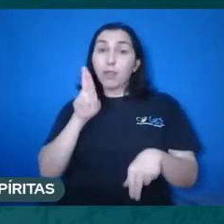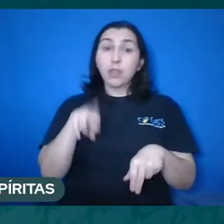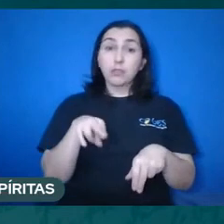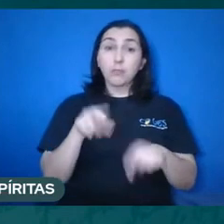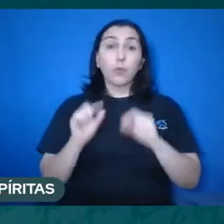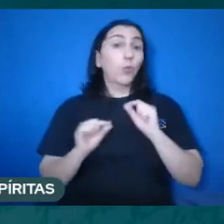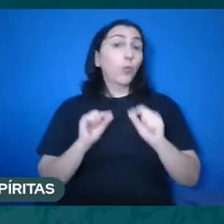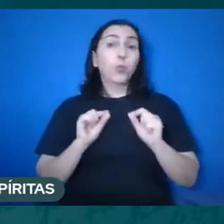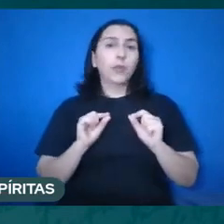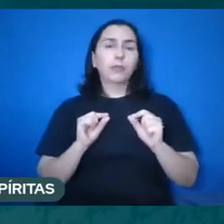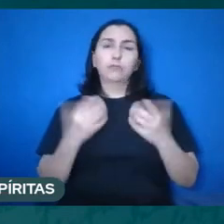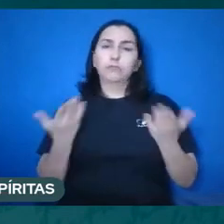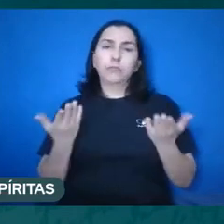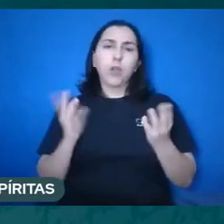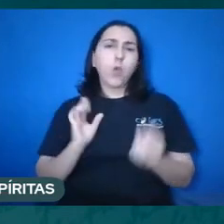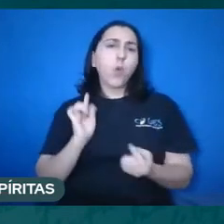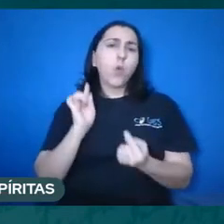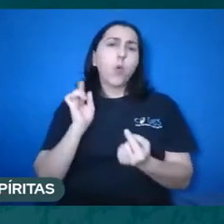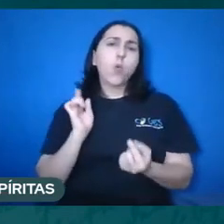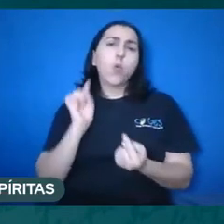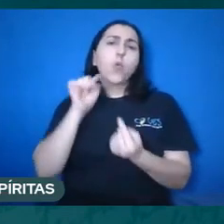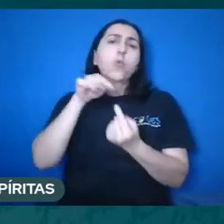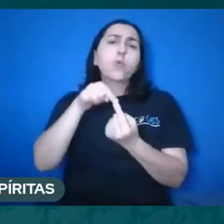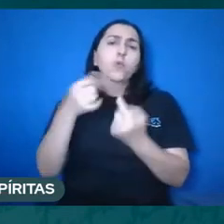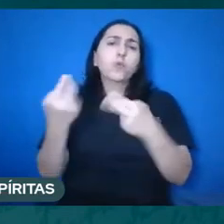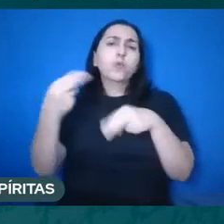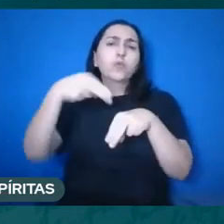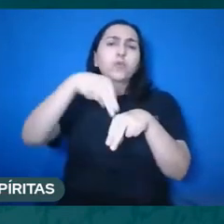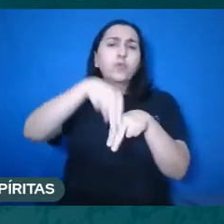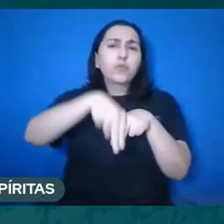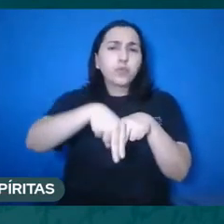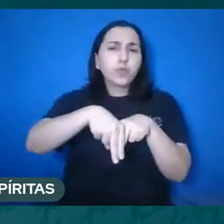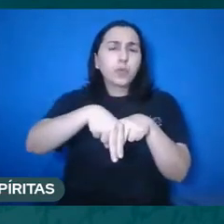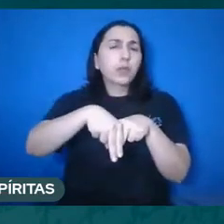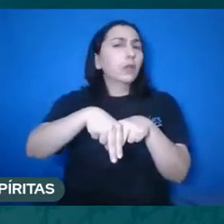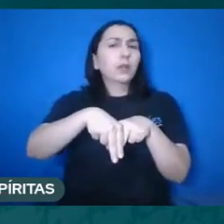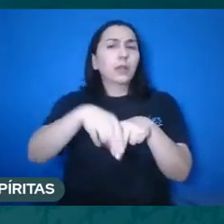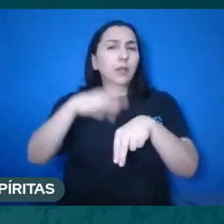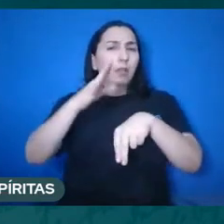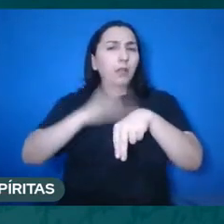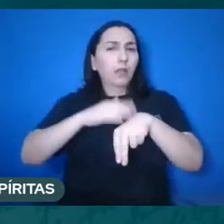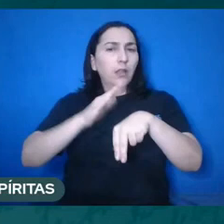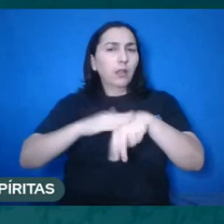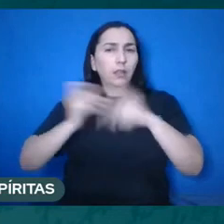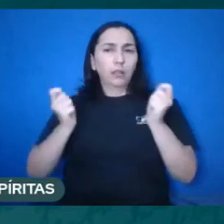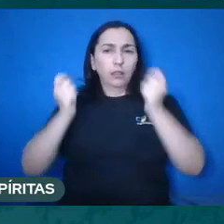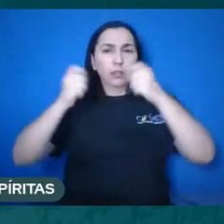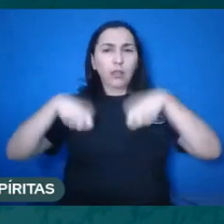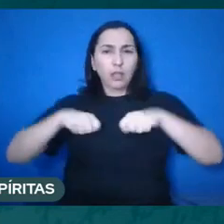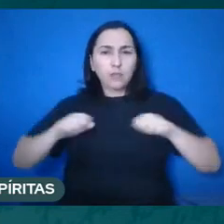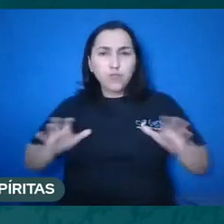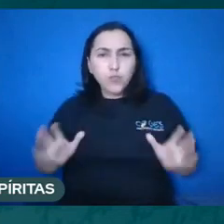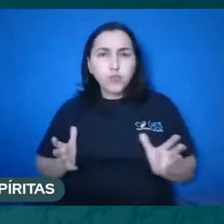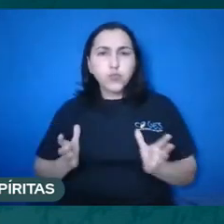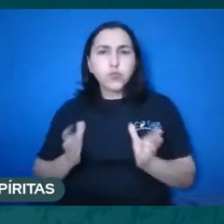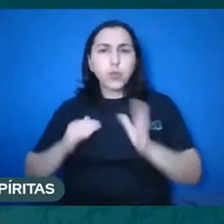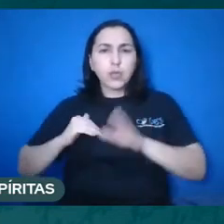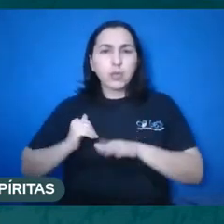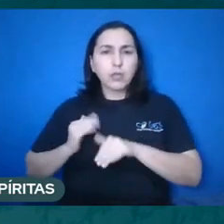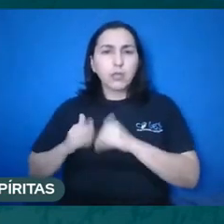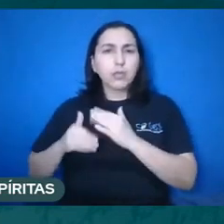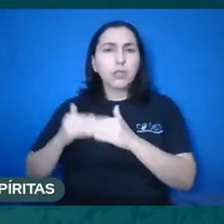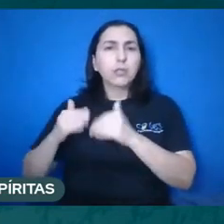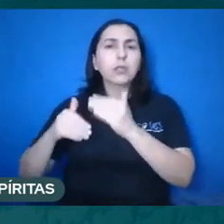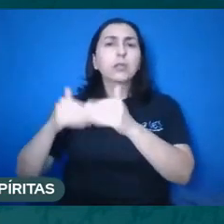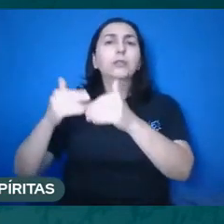é a finalidade, Deus vos impõe encarnação, com a finalidade de vos fazer progredir. E quando associamos essa questão